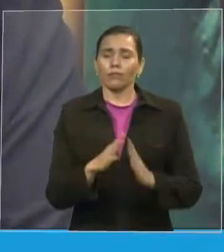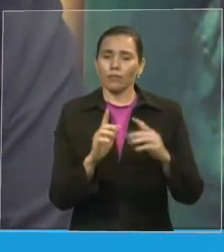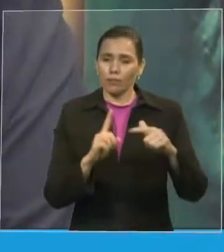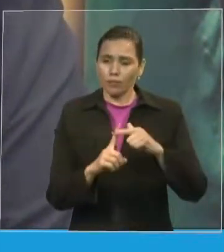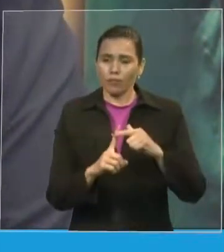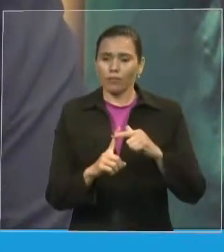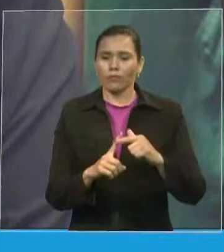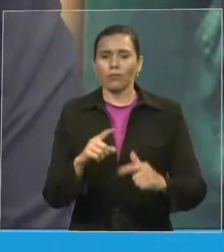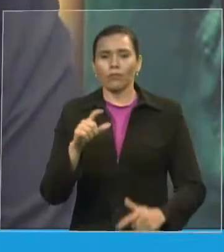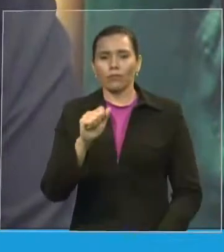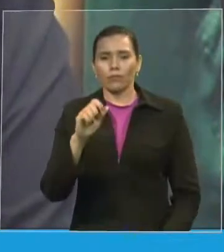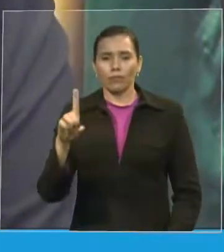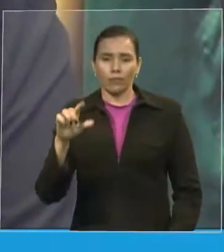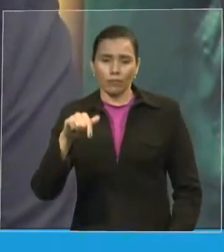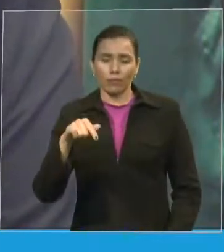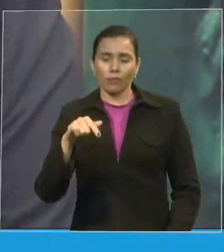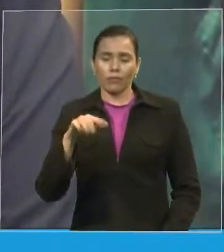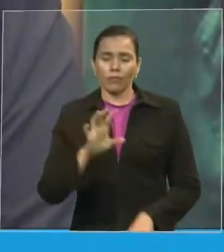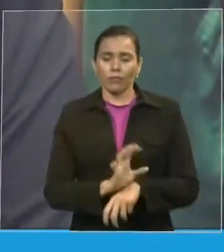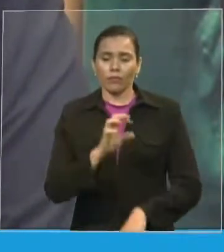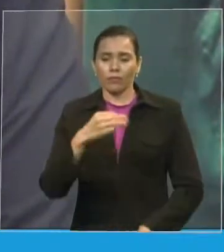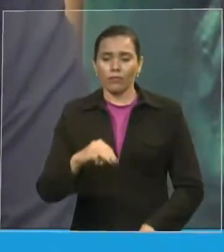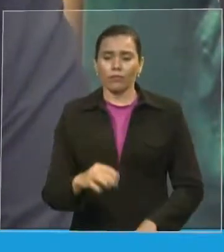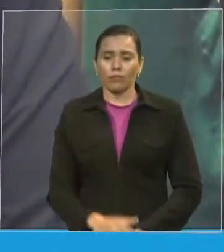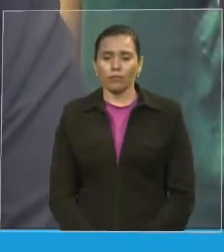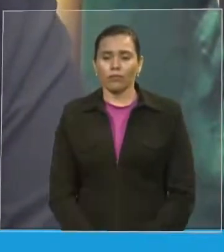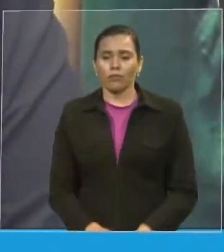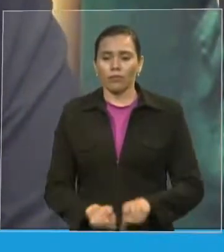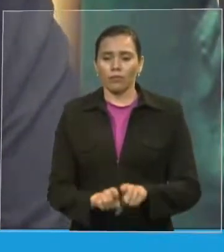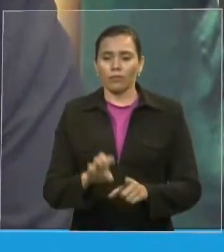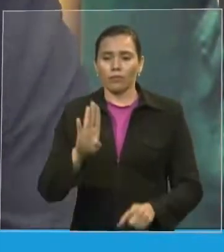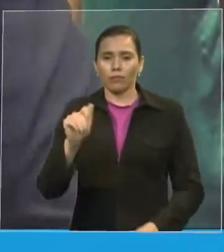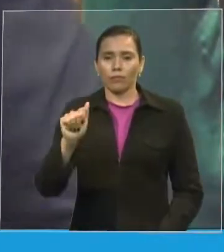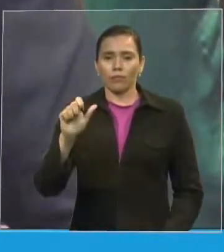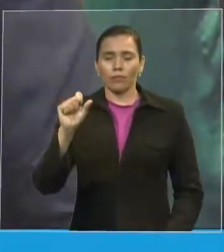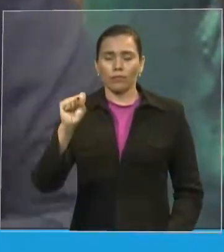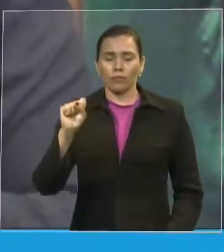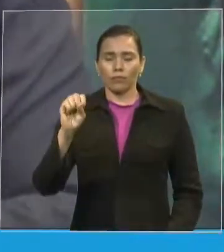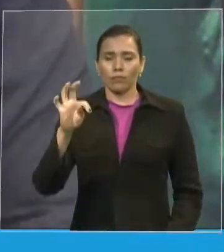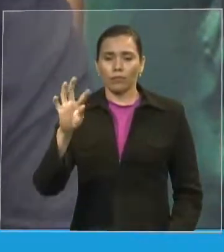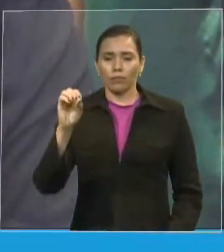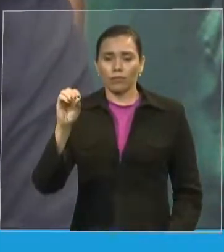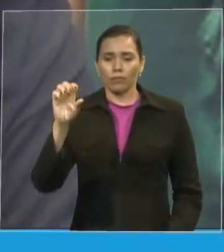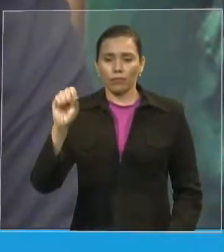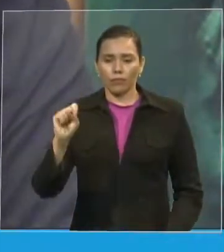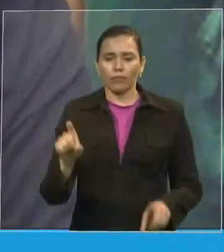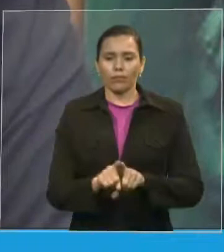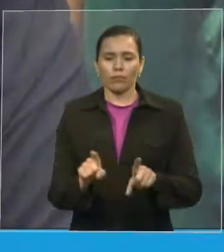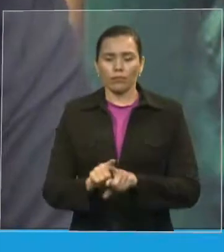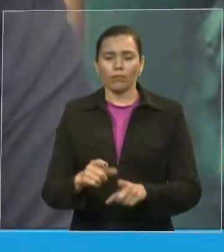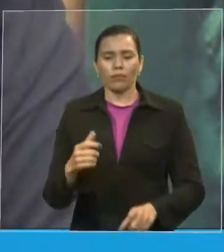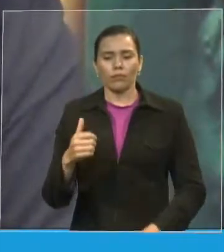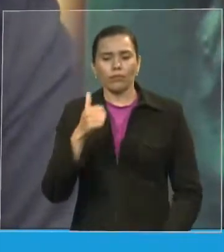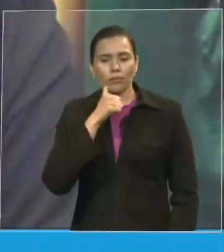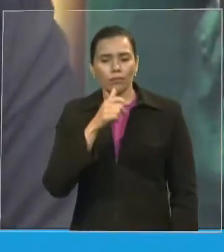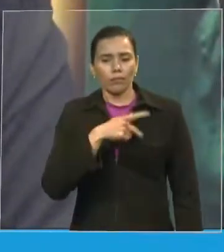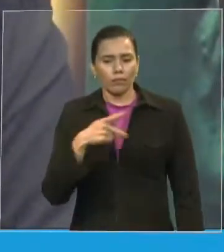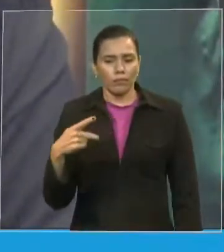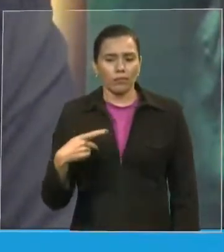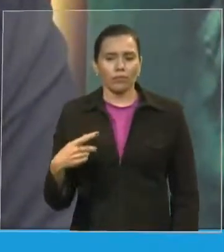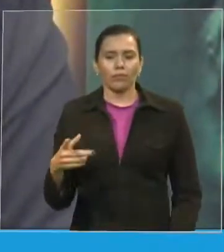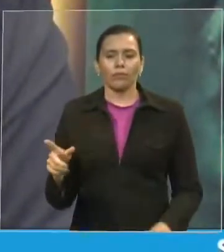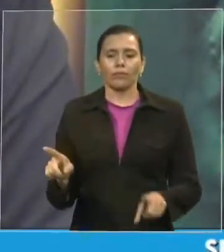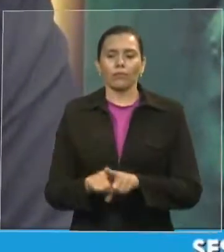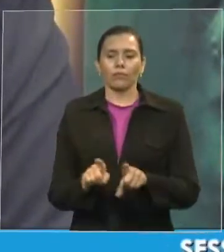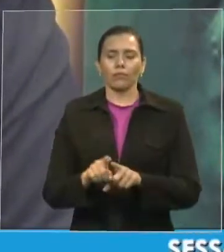ao meu pastor e com ele, a minha pastora também, que aqui está, o pastor Samuel,